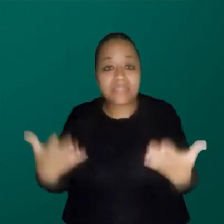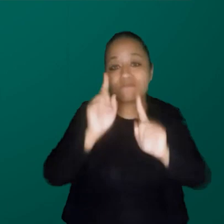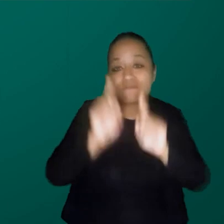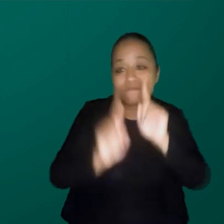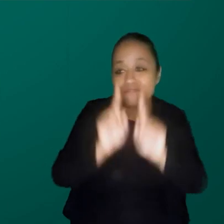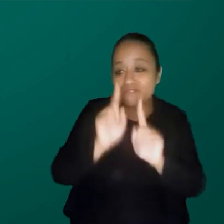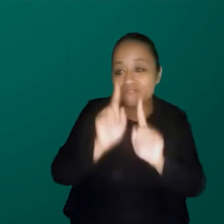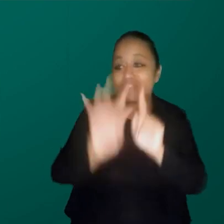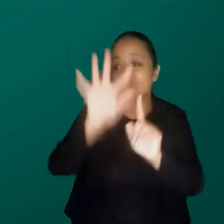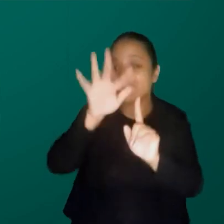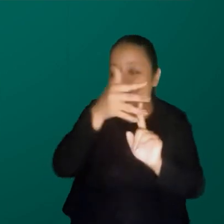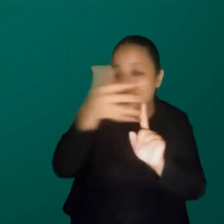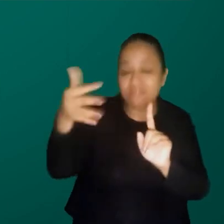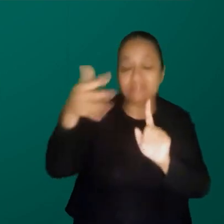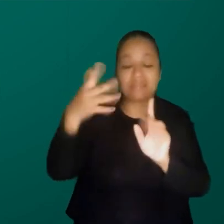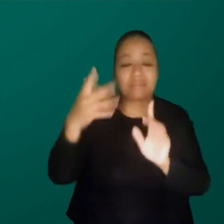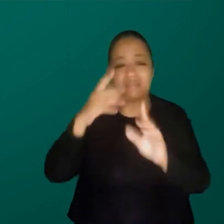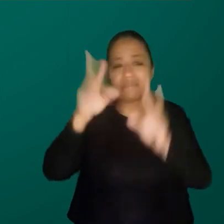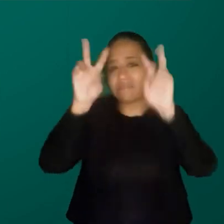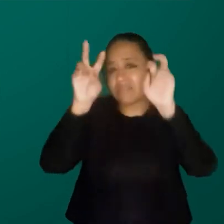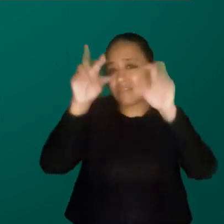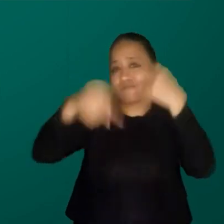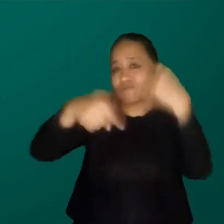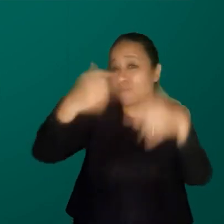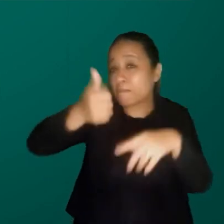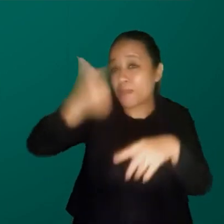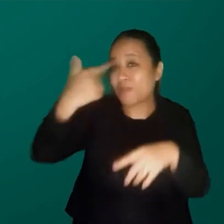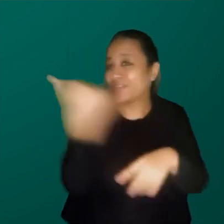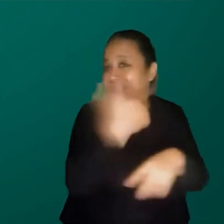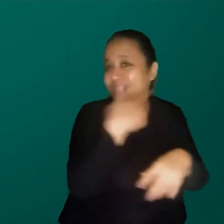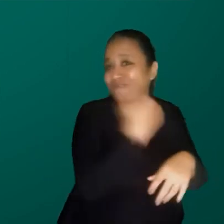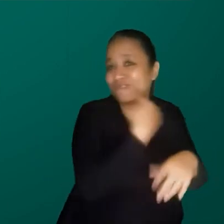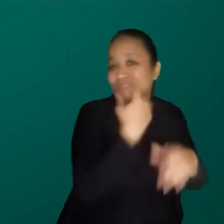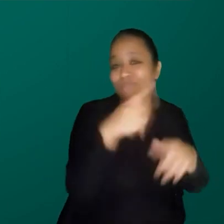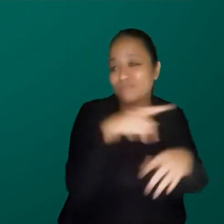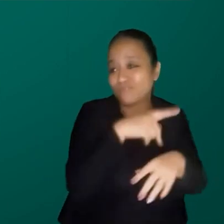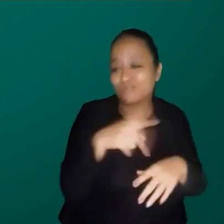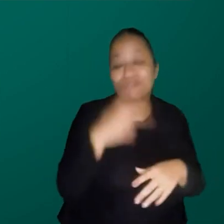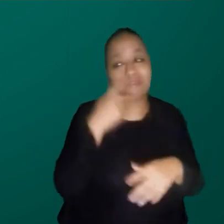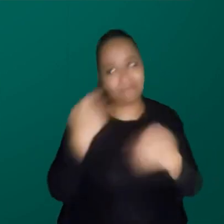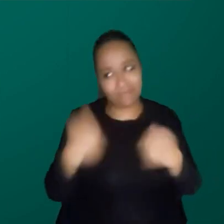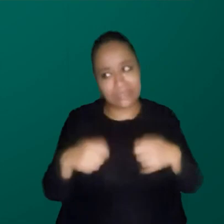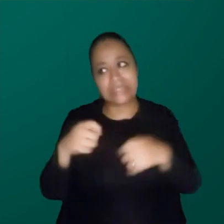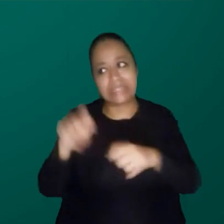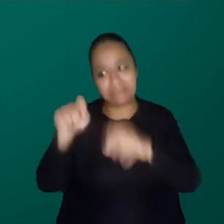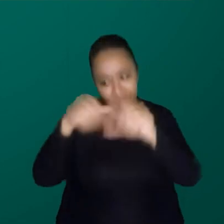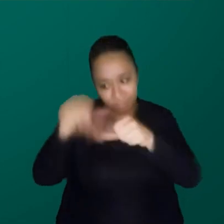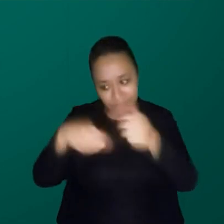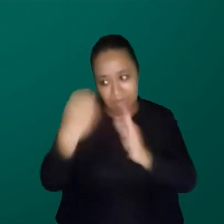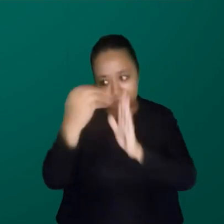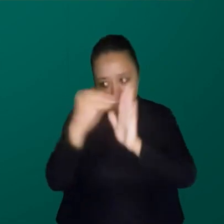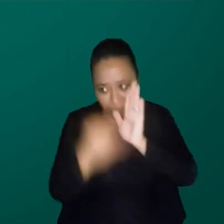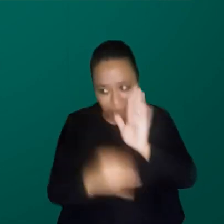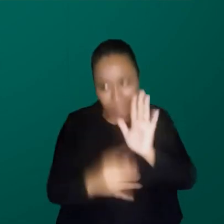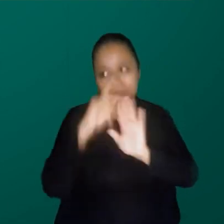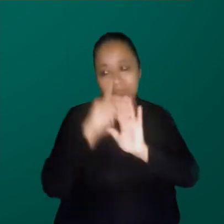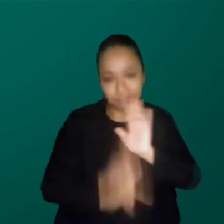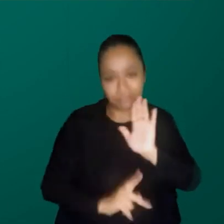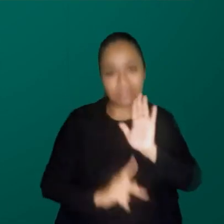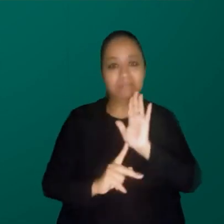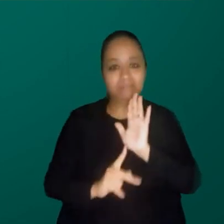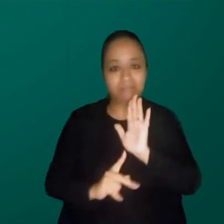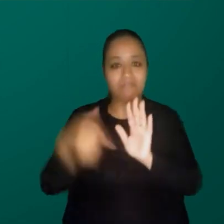falando dessa temática melhor do que a gente. Aí a professora Luciana teve um clique, falou assim, gente, isso tem que virar um projeto. E aí ela é a mulher dos